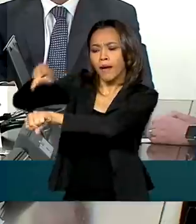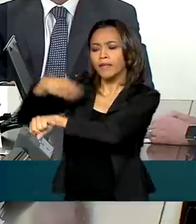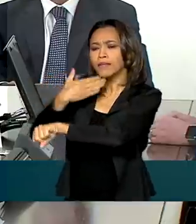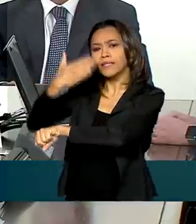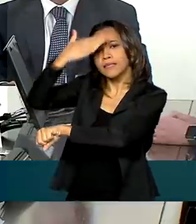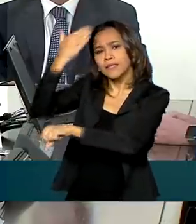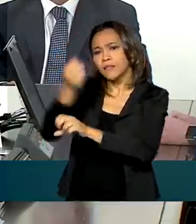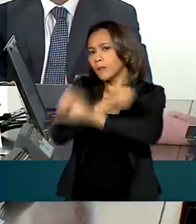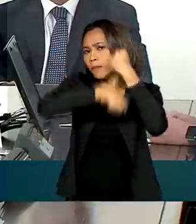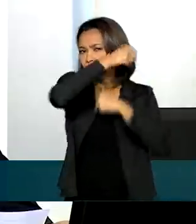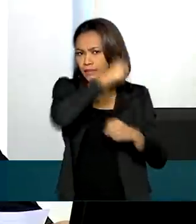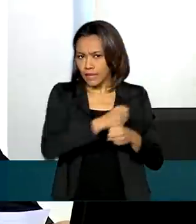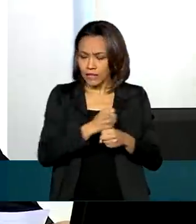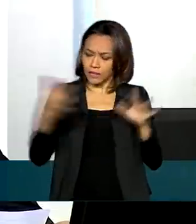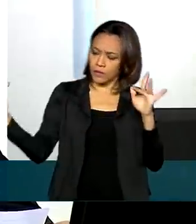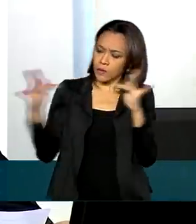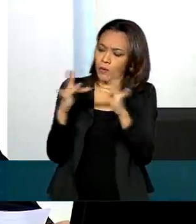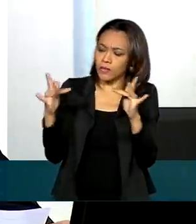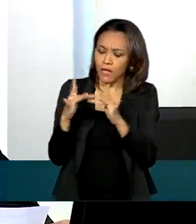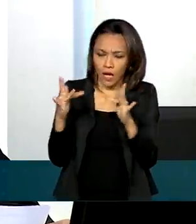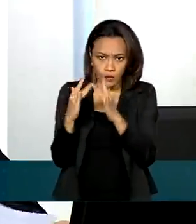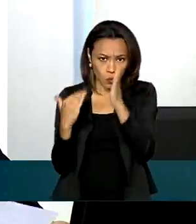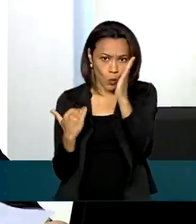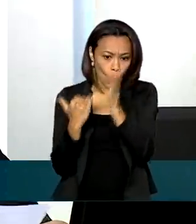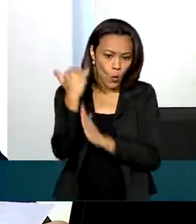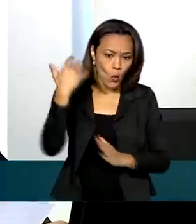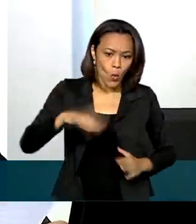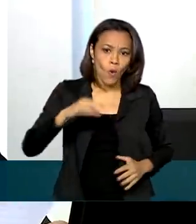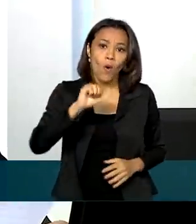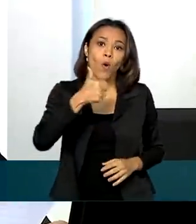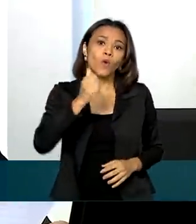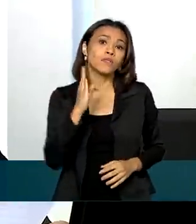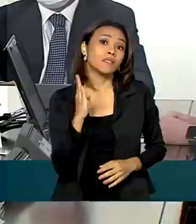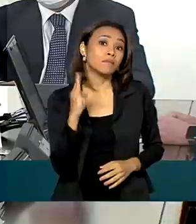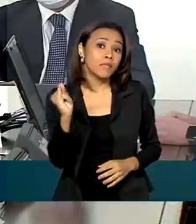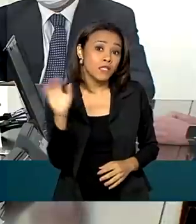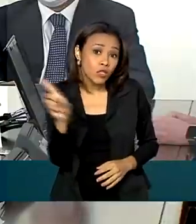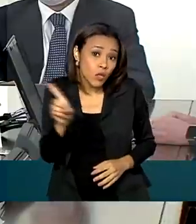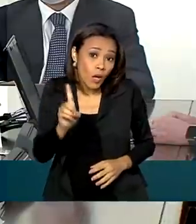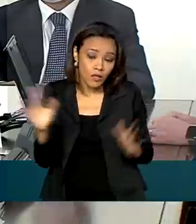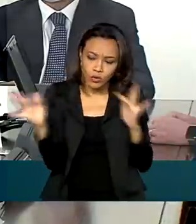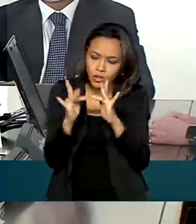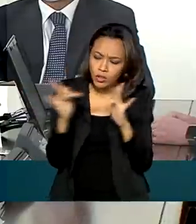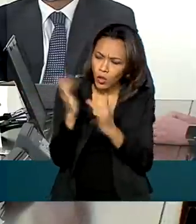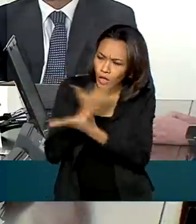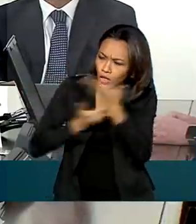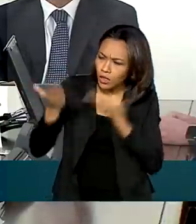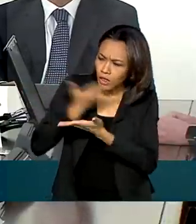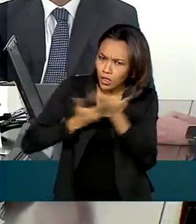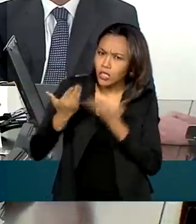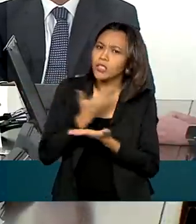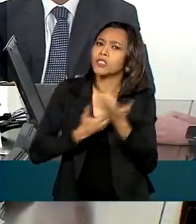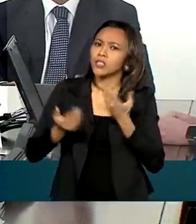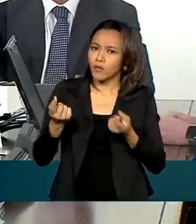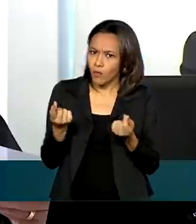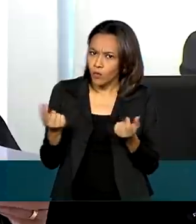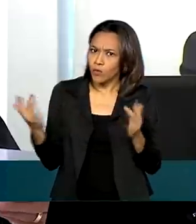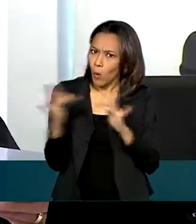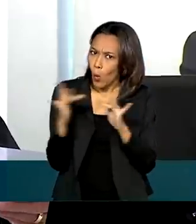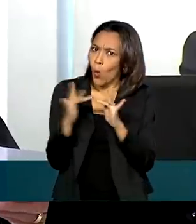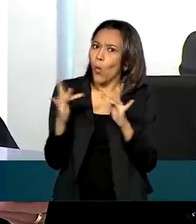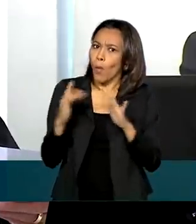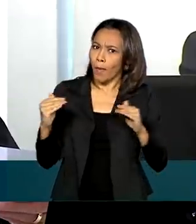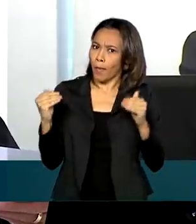intercâmbio entre as nações superou 11 bilhões de dólares. E, por meio do diálogo, os investimentos devem crescer ainda mais.